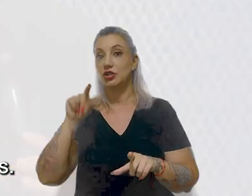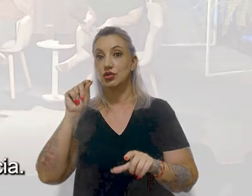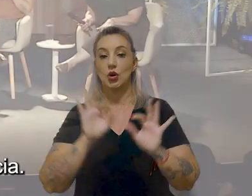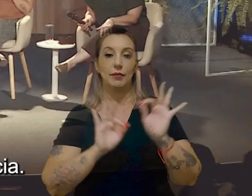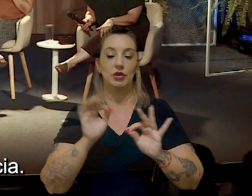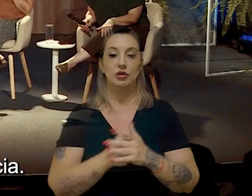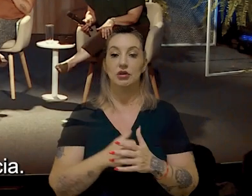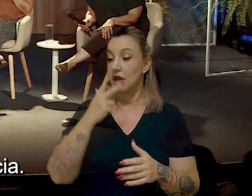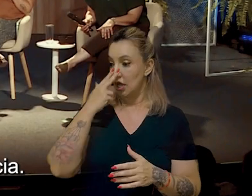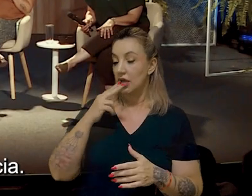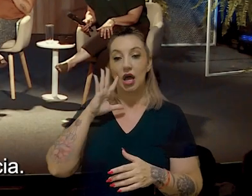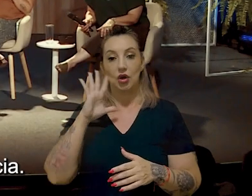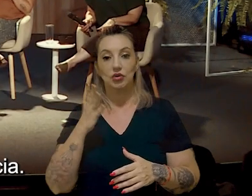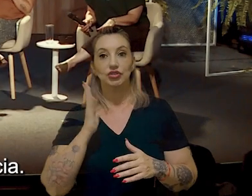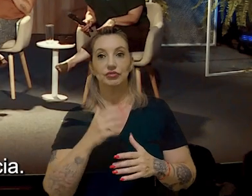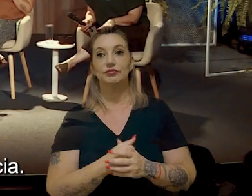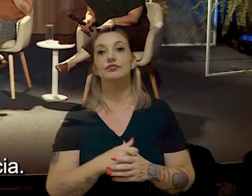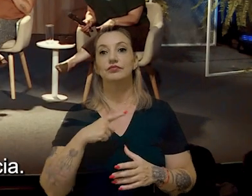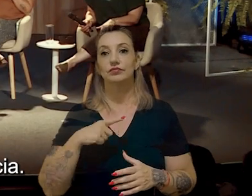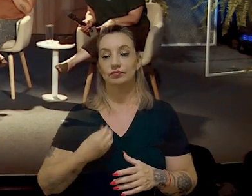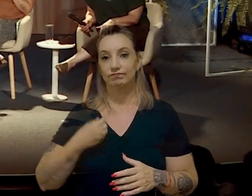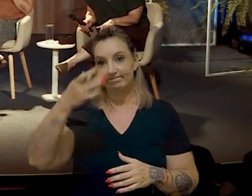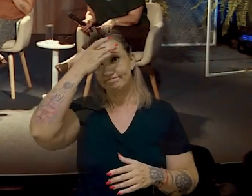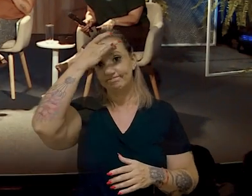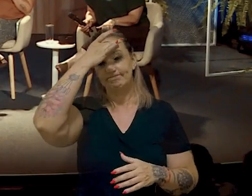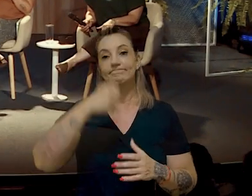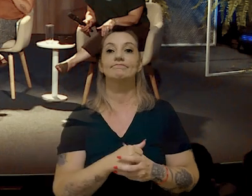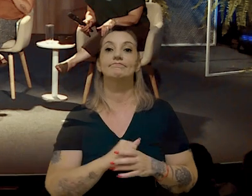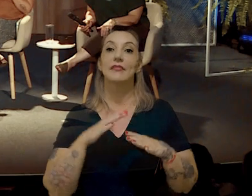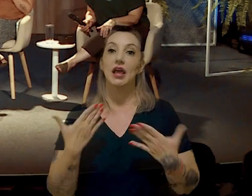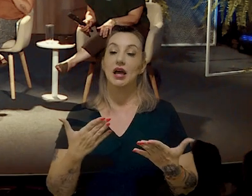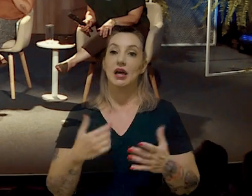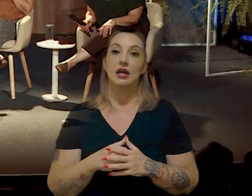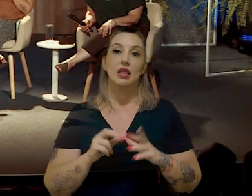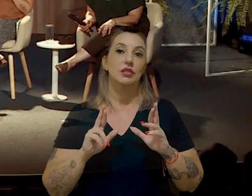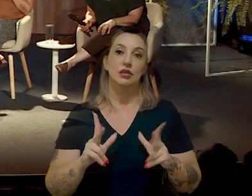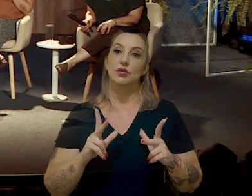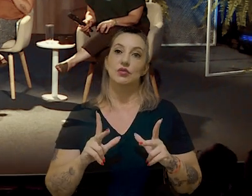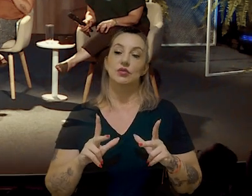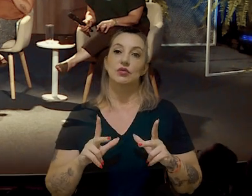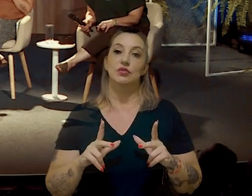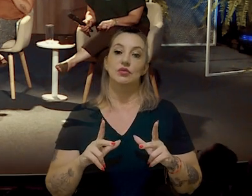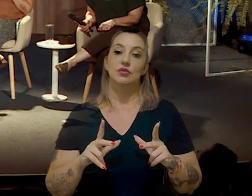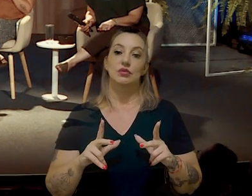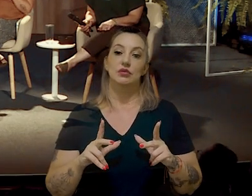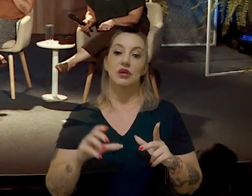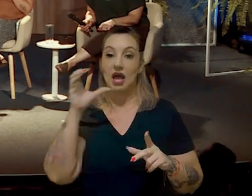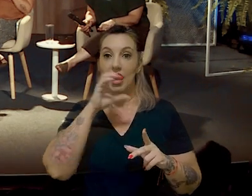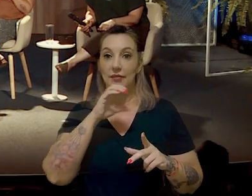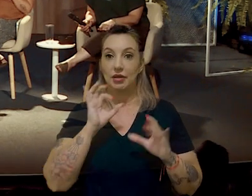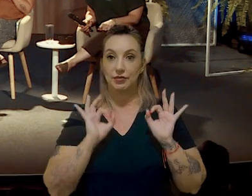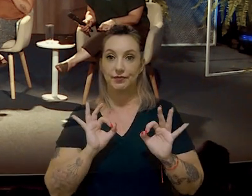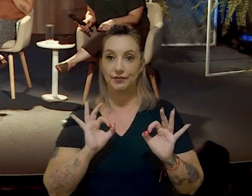projetos. Eu acho que está acontecendo, então. Acho que existe essa consciência, mas ela não é rápida o